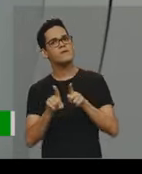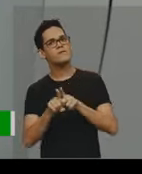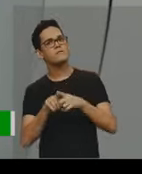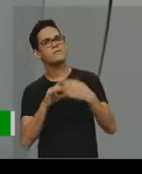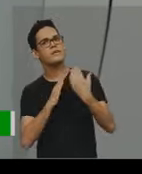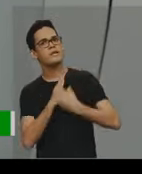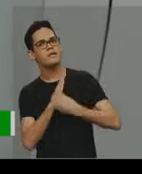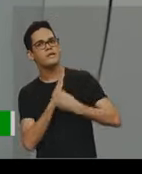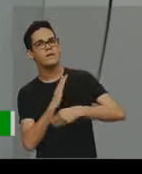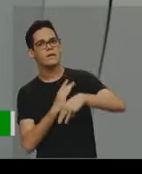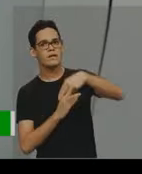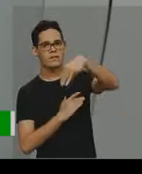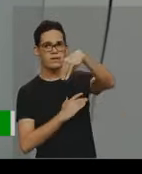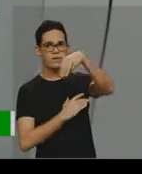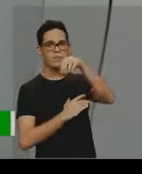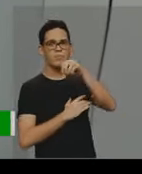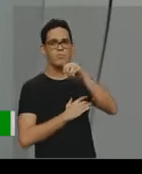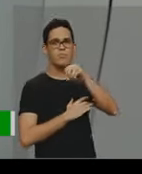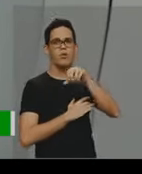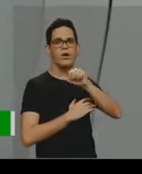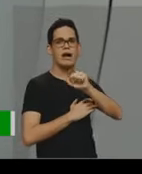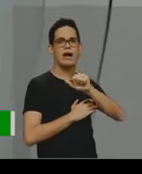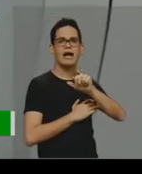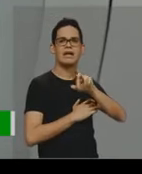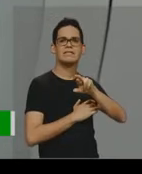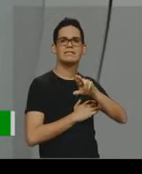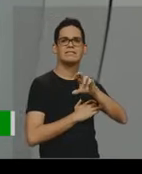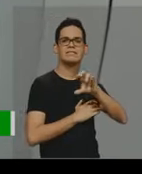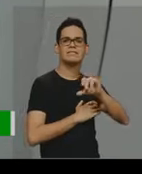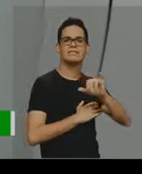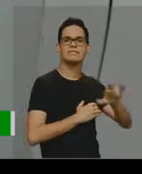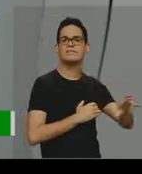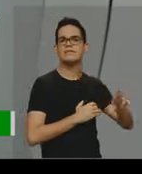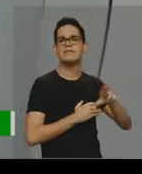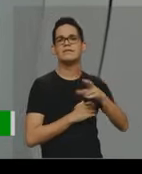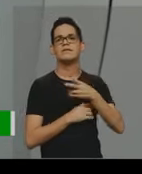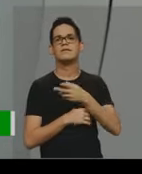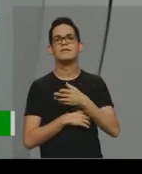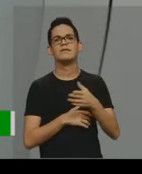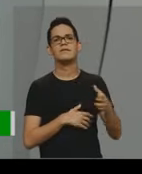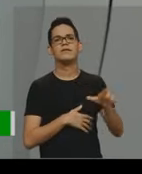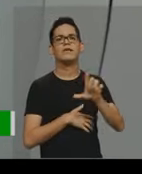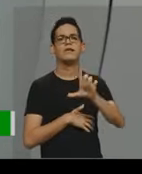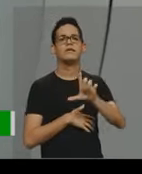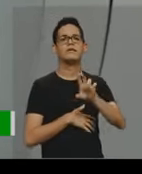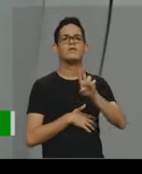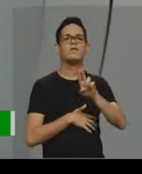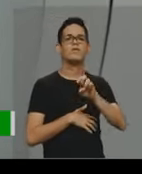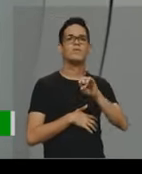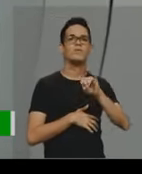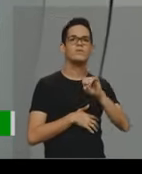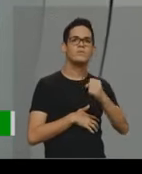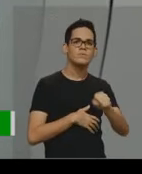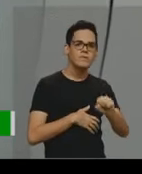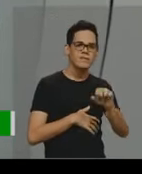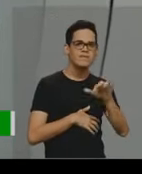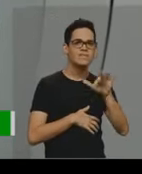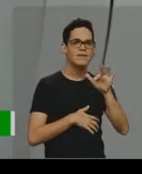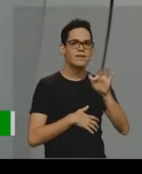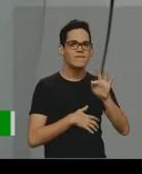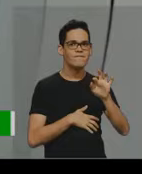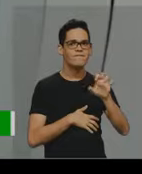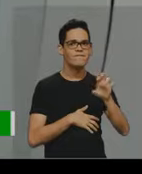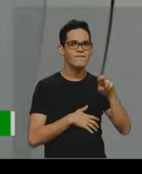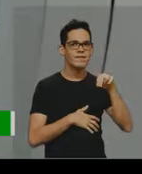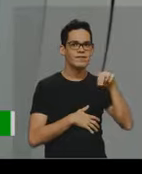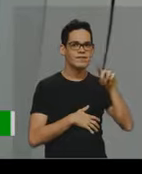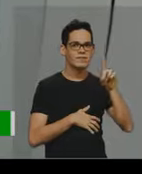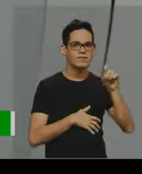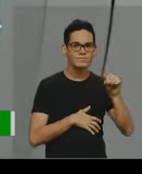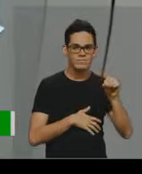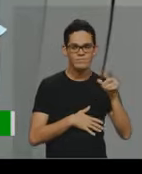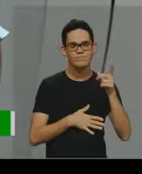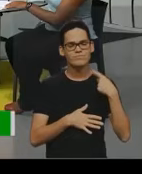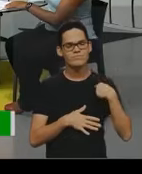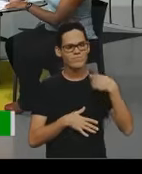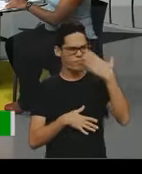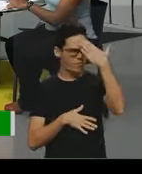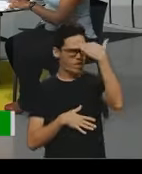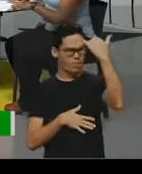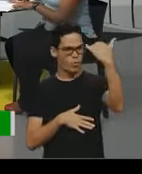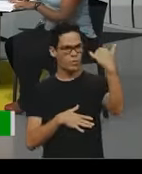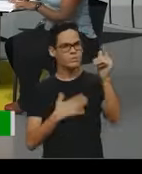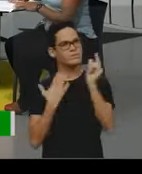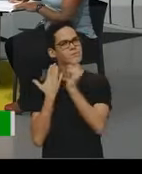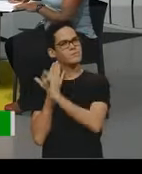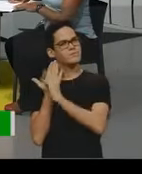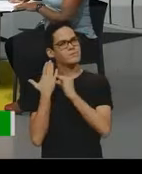de Moacir Sclier, por exemplo, as crônicas de Luiz Fernando Veríssimo, né, desculpa que são maravilhosas. Isso